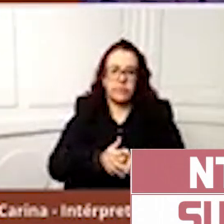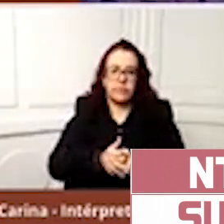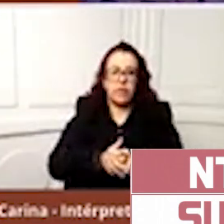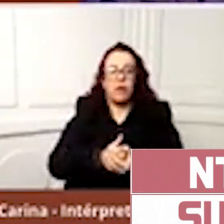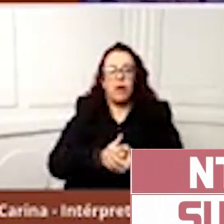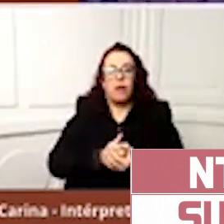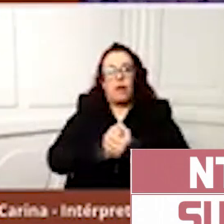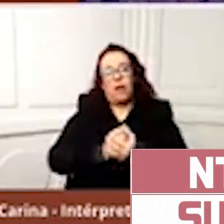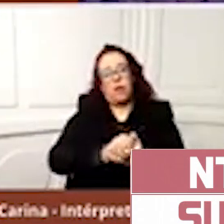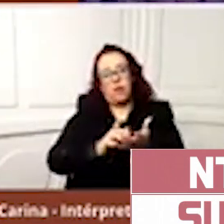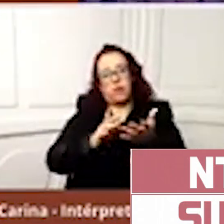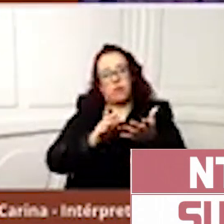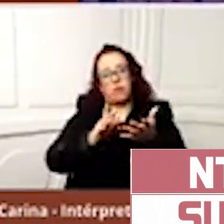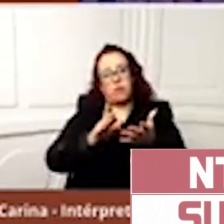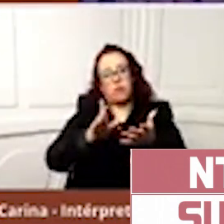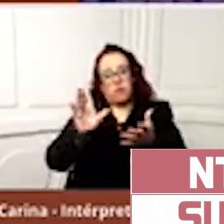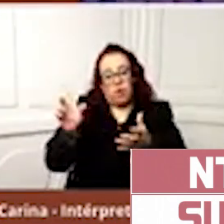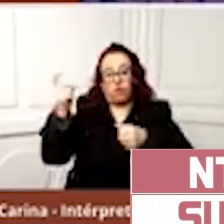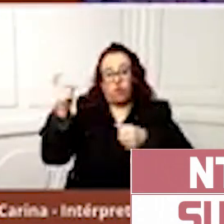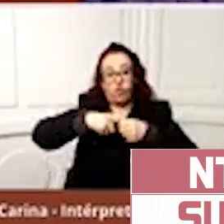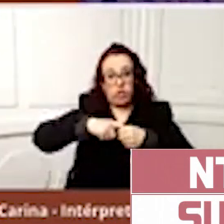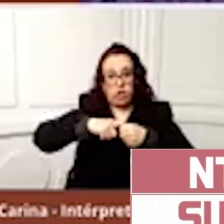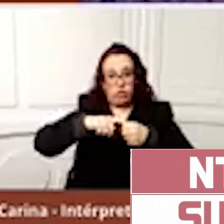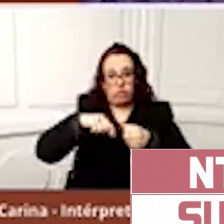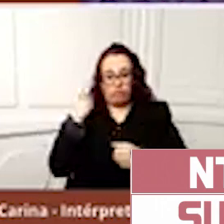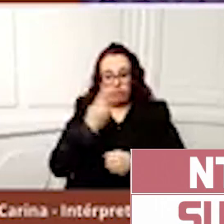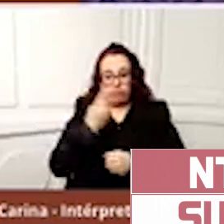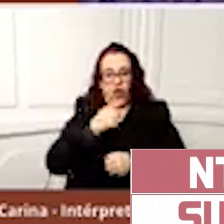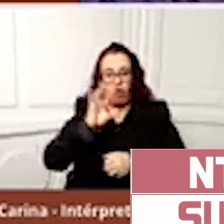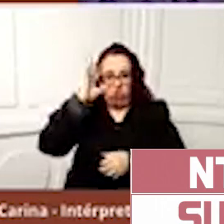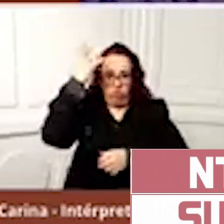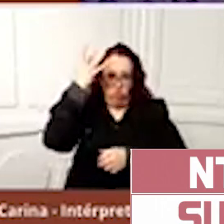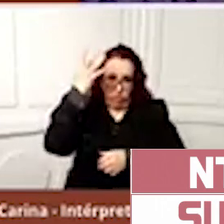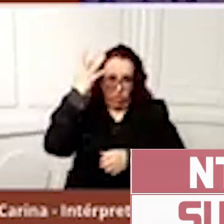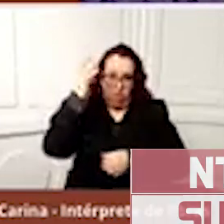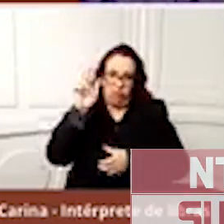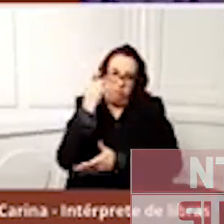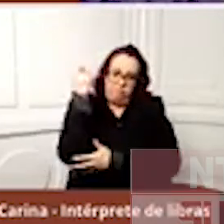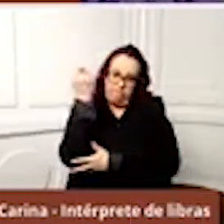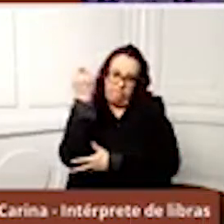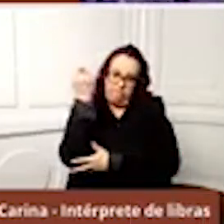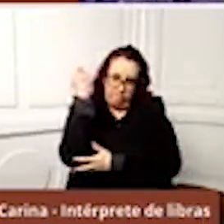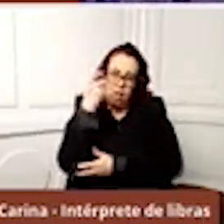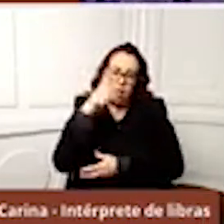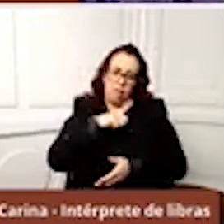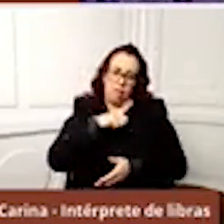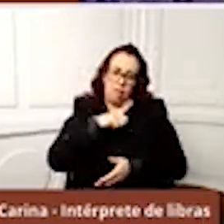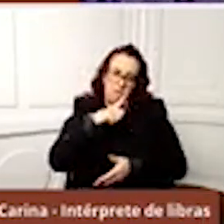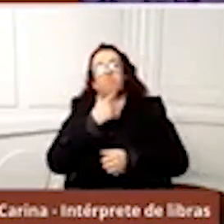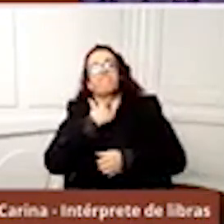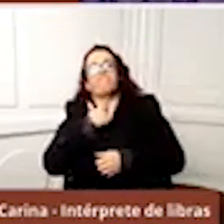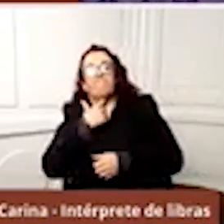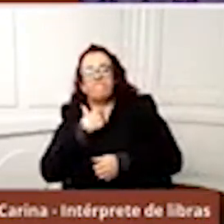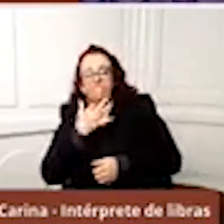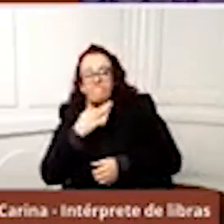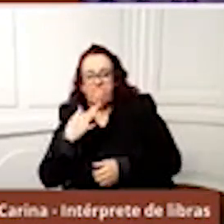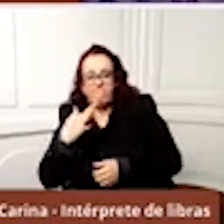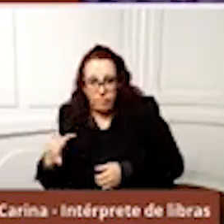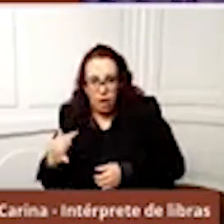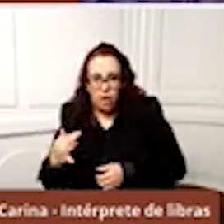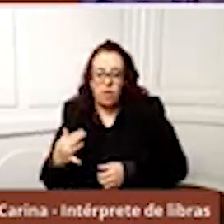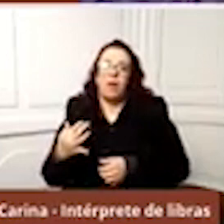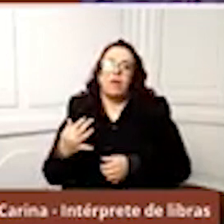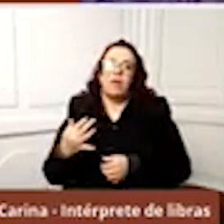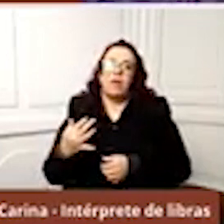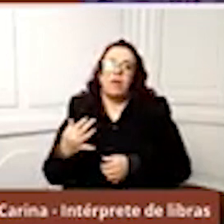de quem ficava em casa sempre girava na casa de 21% e, agora, é de 14,5%. Esse é o